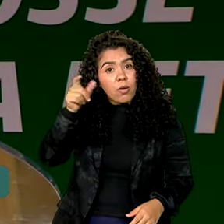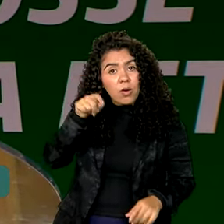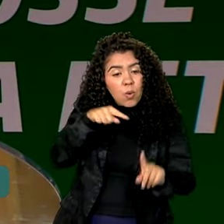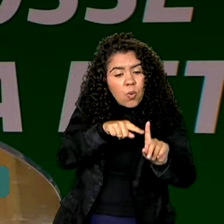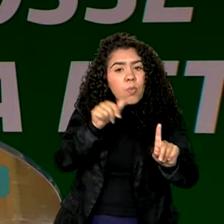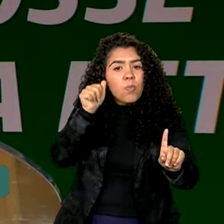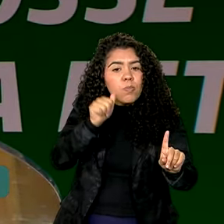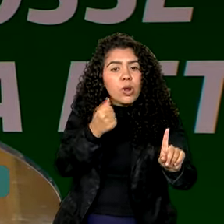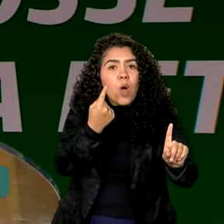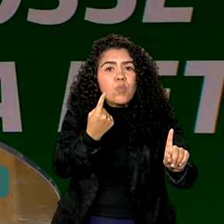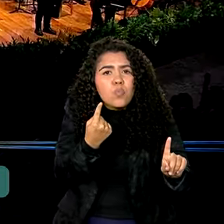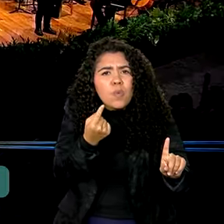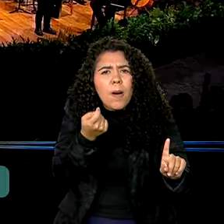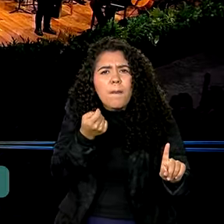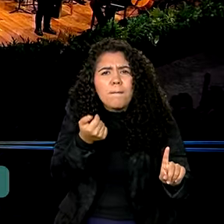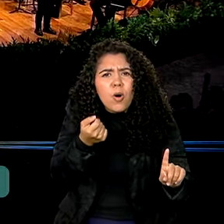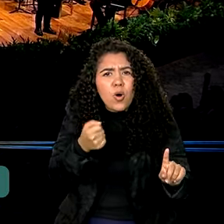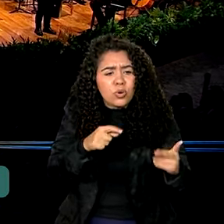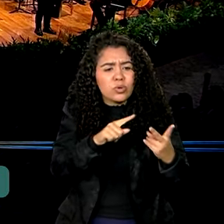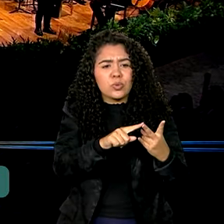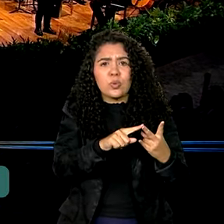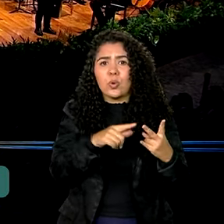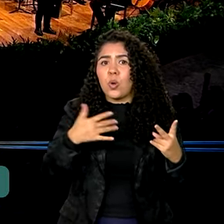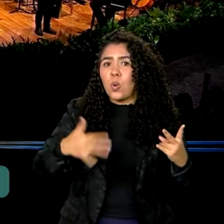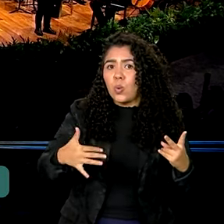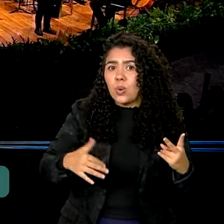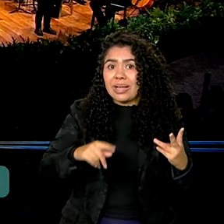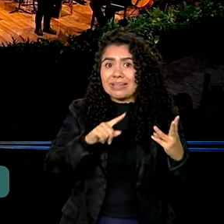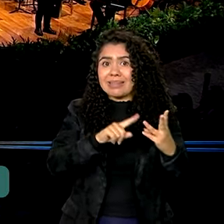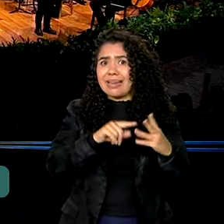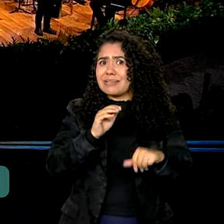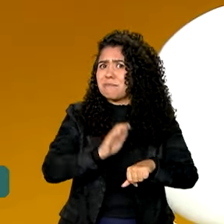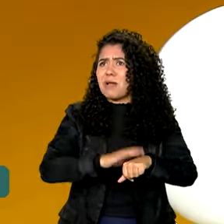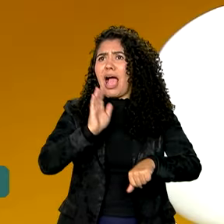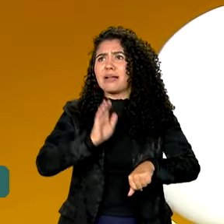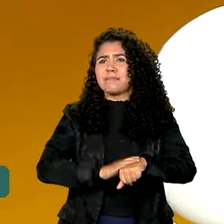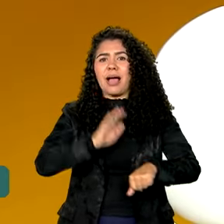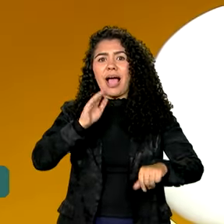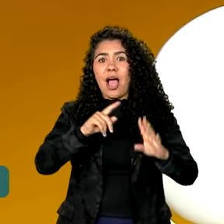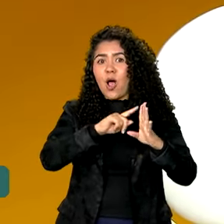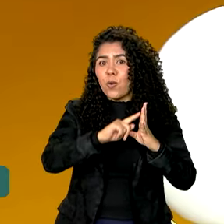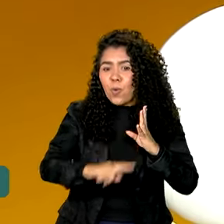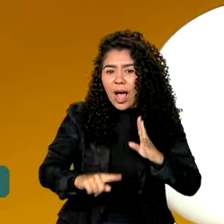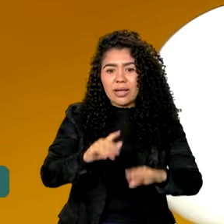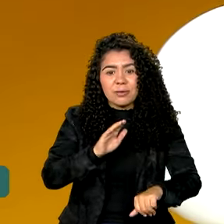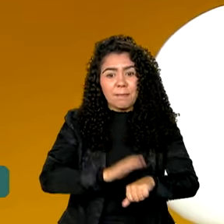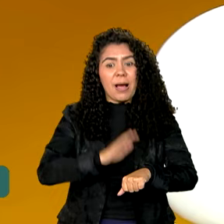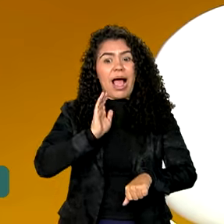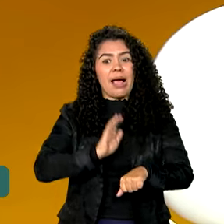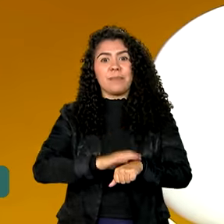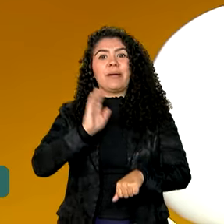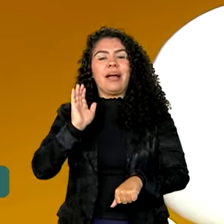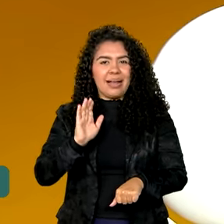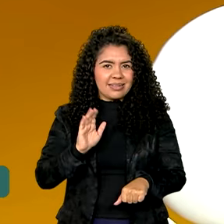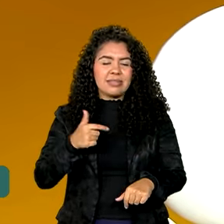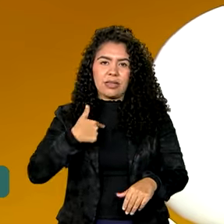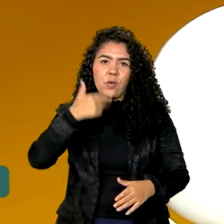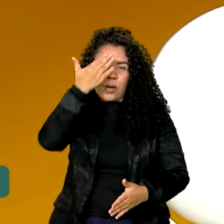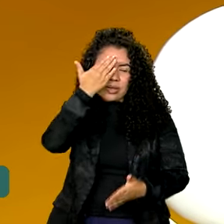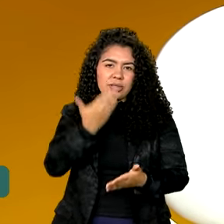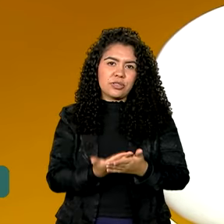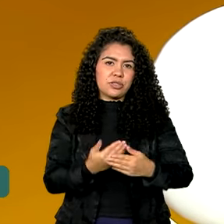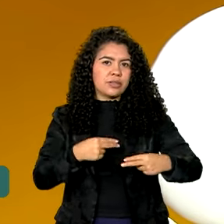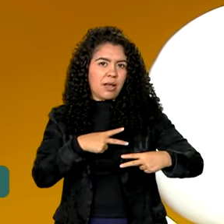pouco, duas é demais, três é mais demais ainda e quatro é mais demais ainda. E eu acho que a Petrobras